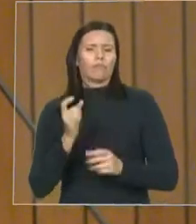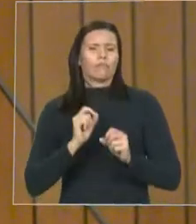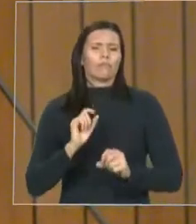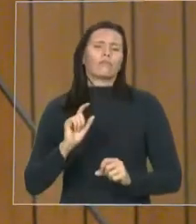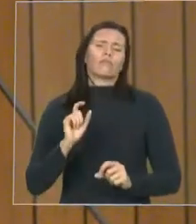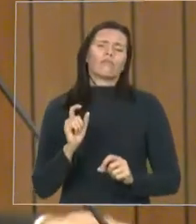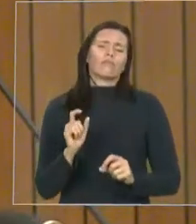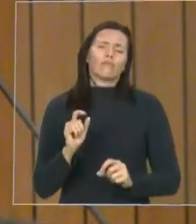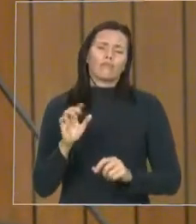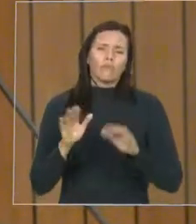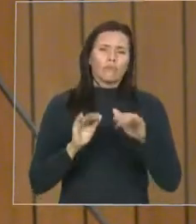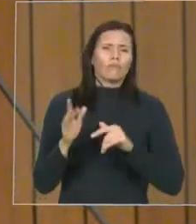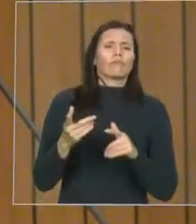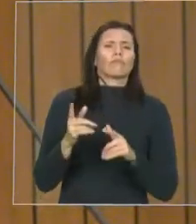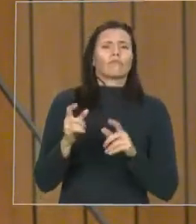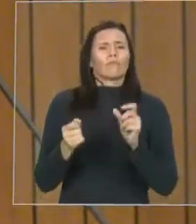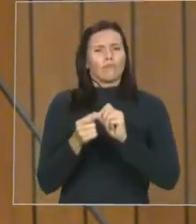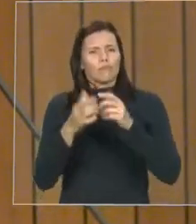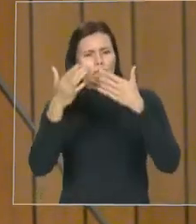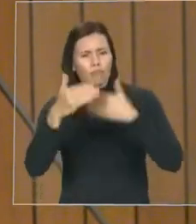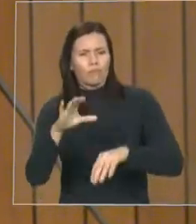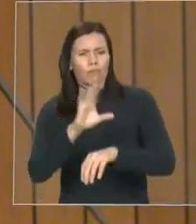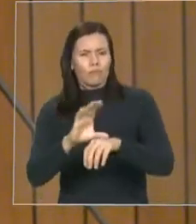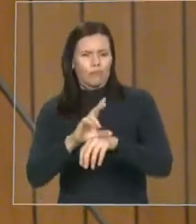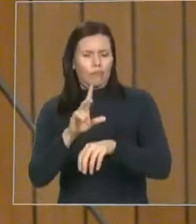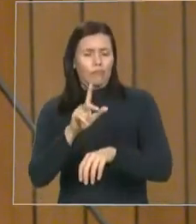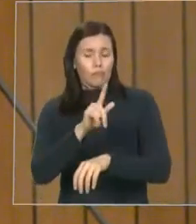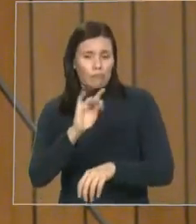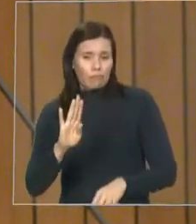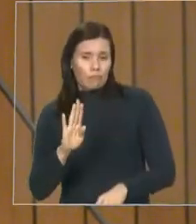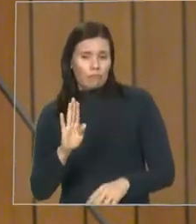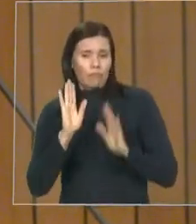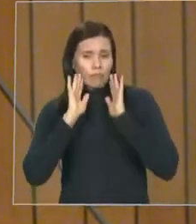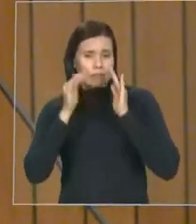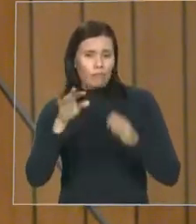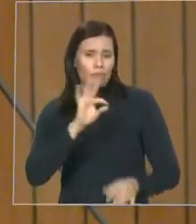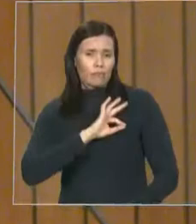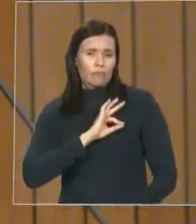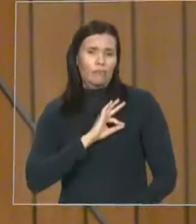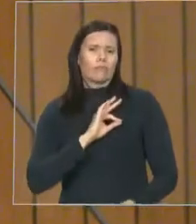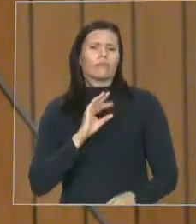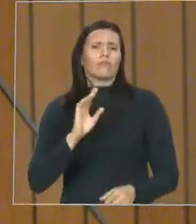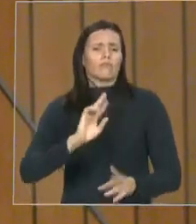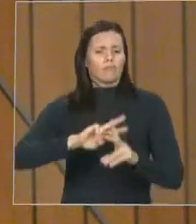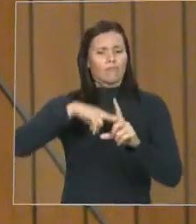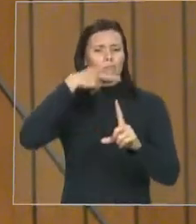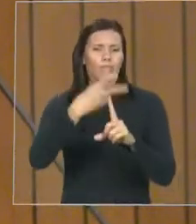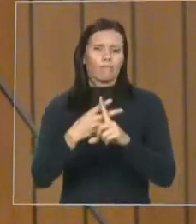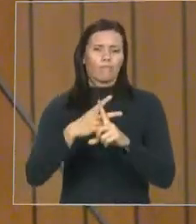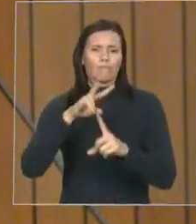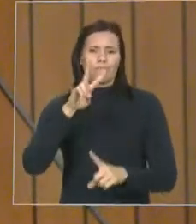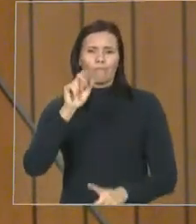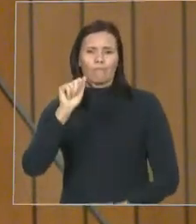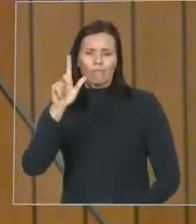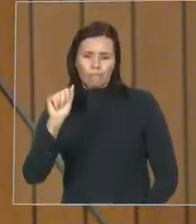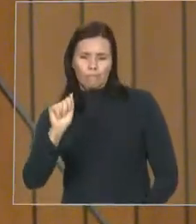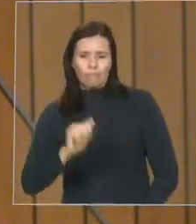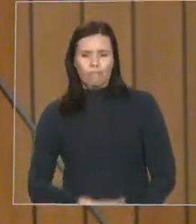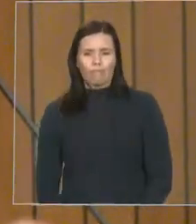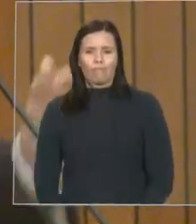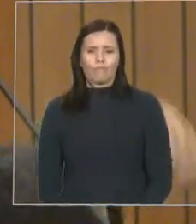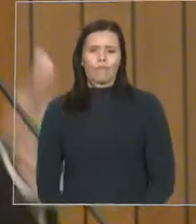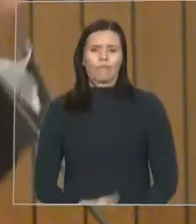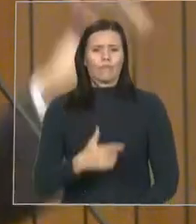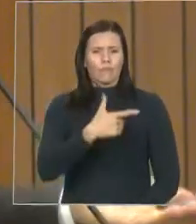Polícia Militar. Somente no final do ano de 2017, realizando o concurso público para 1.214 vagas.